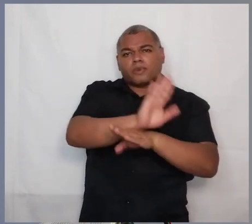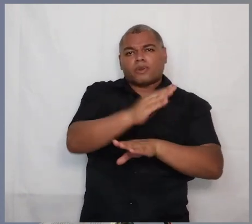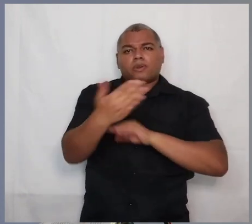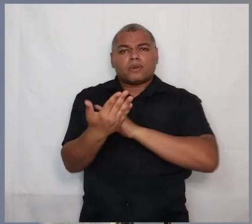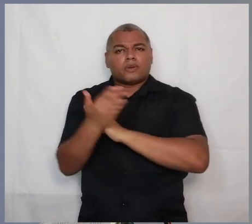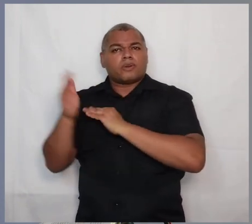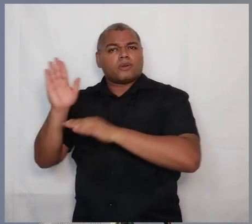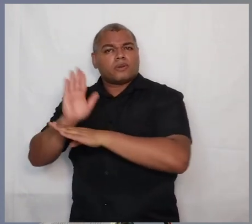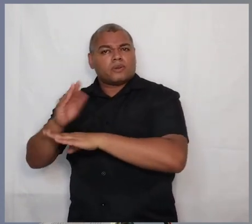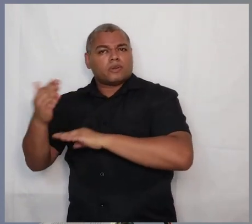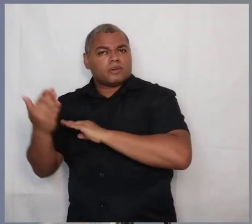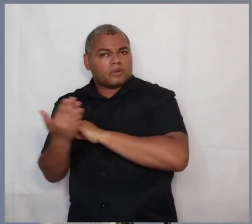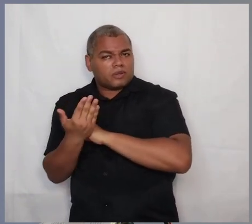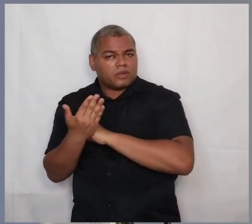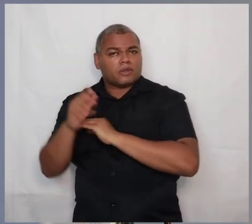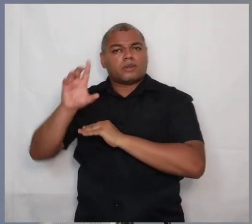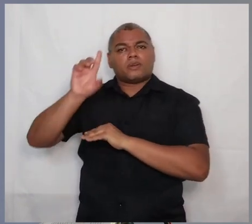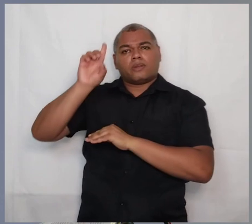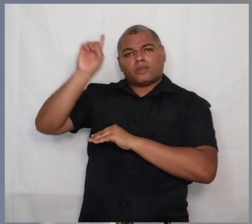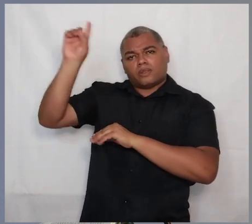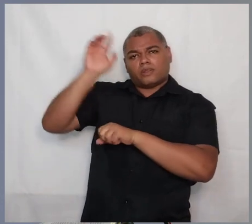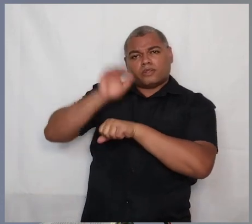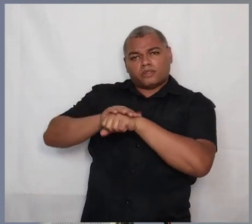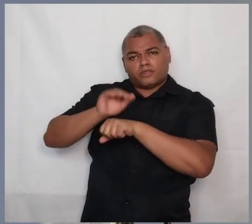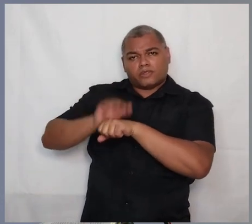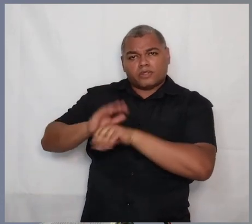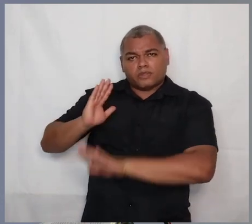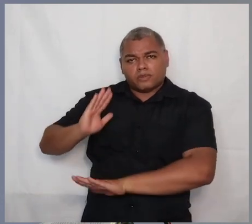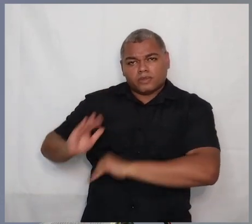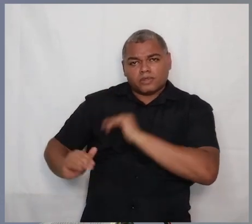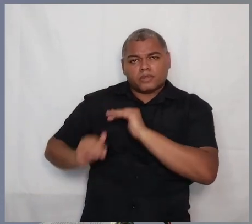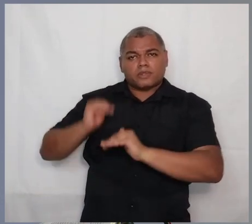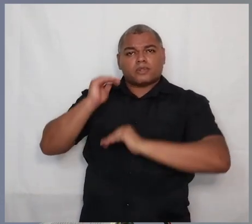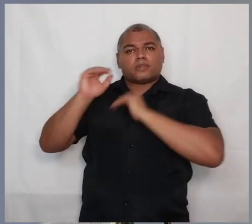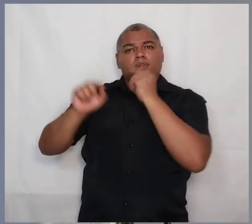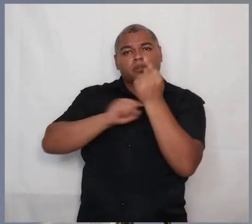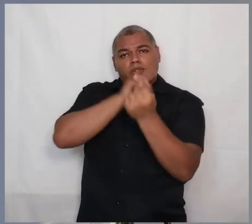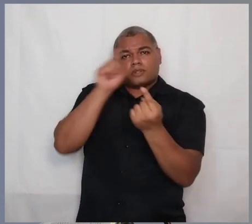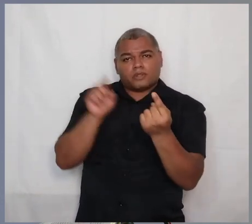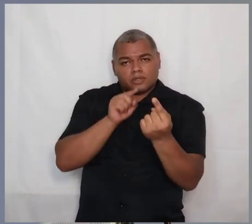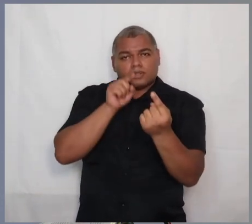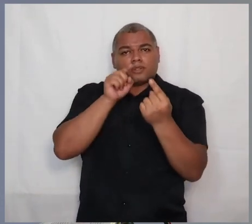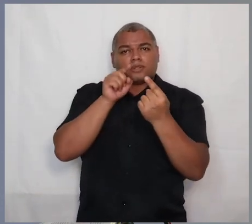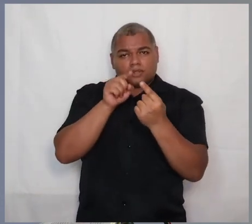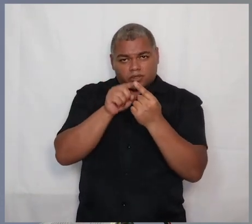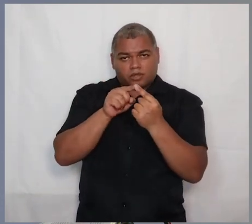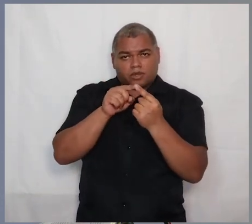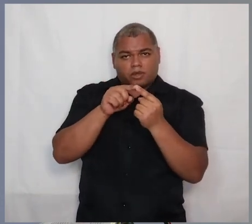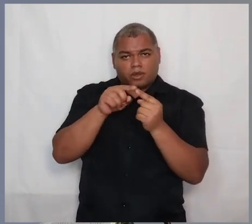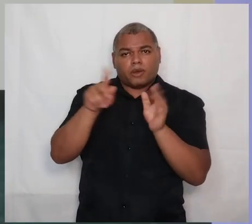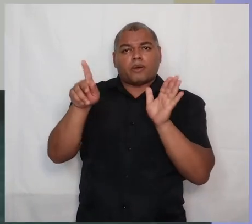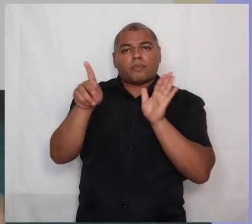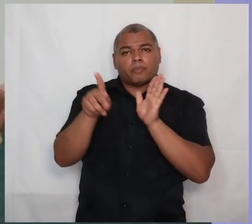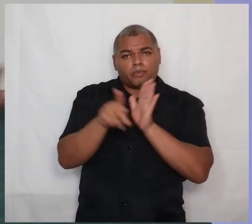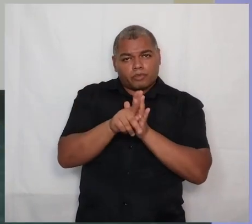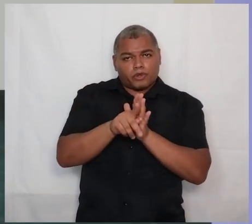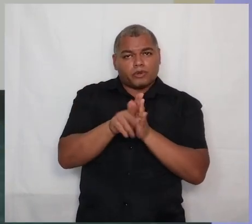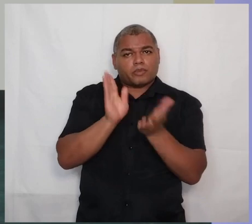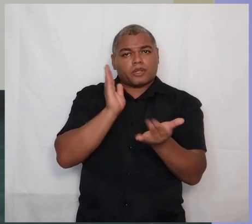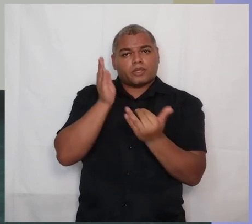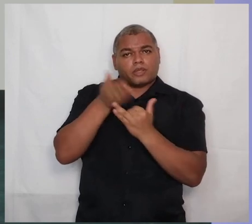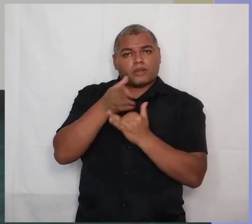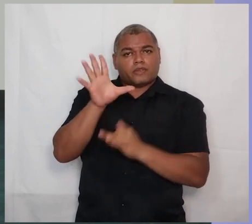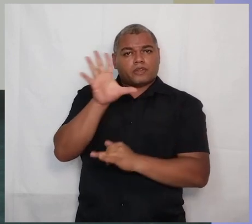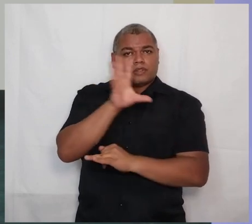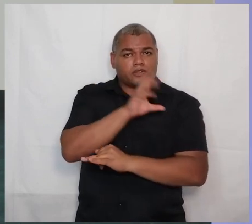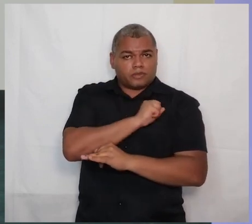efetua o seu próprio crescimento para a edificação de si mesmo em amor. Veja, esse